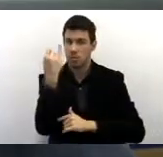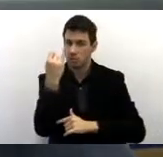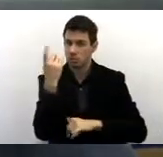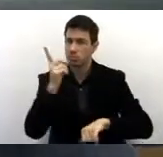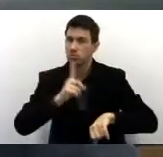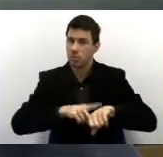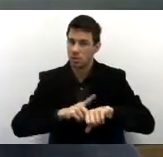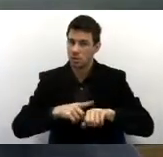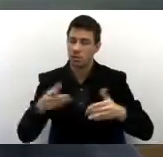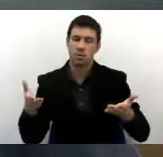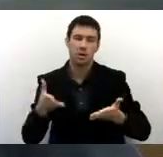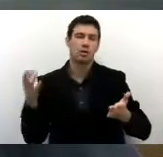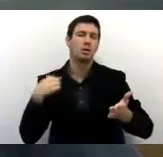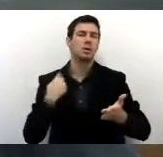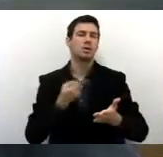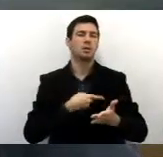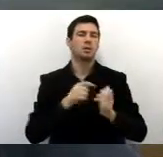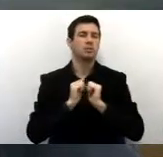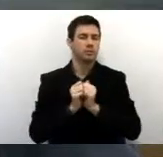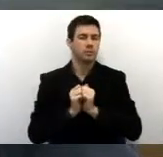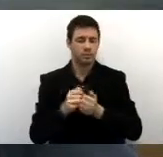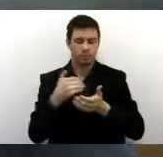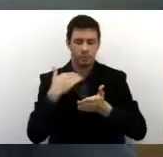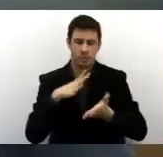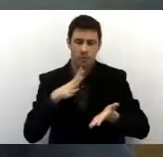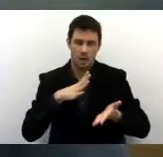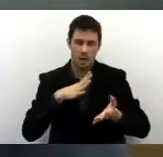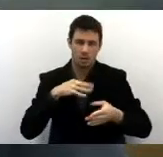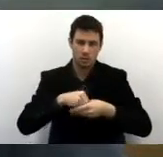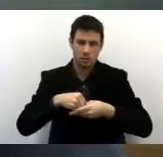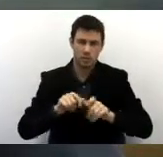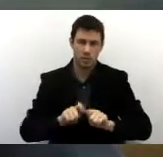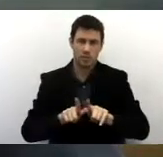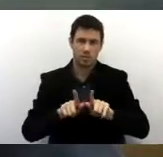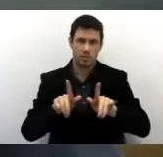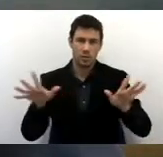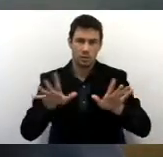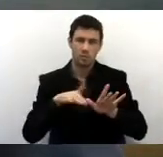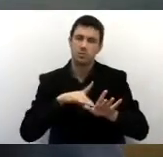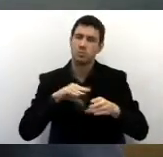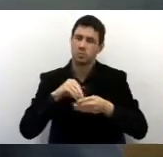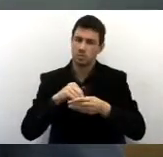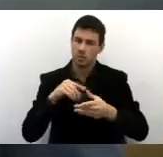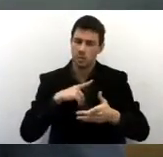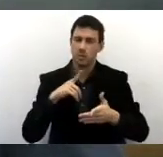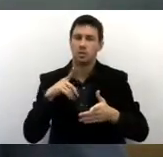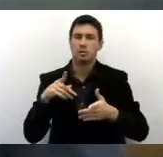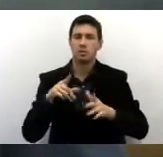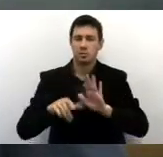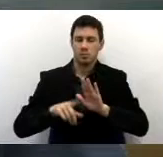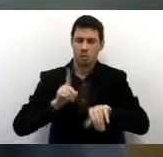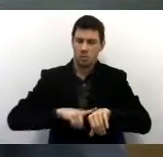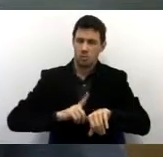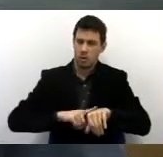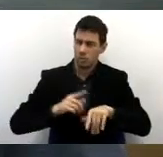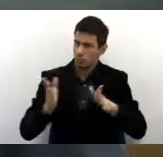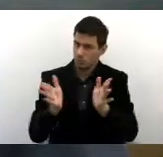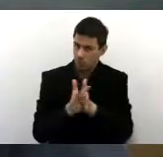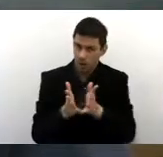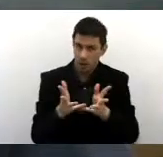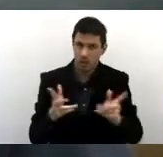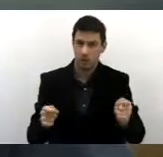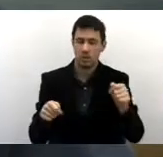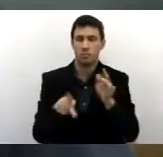muito importante para a cidade de Guarulhos. Guarulhos que vive um momento maravilhoso na